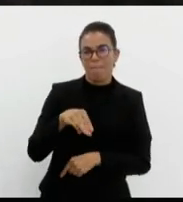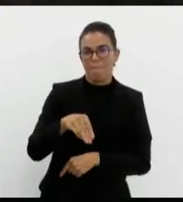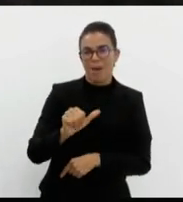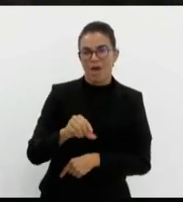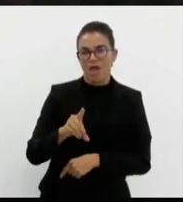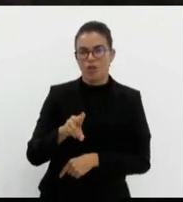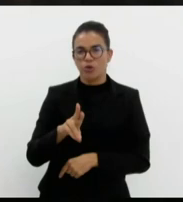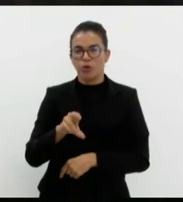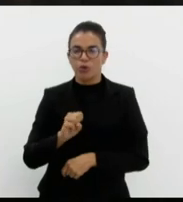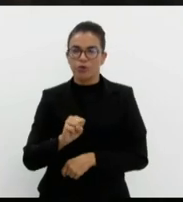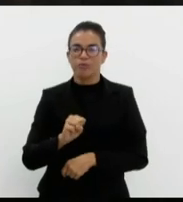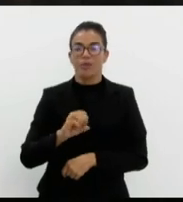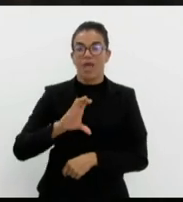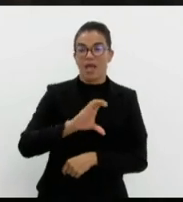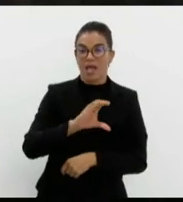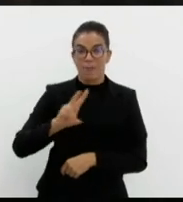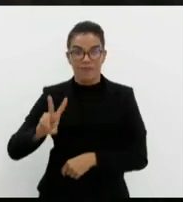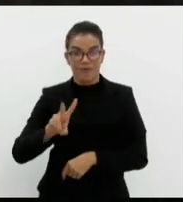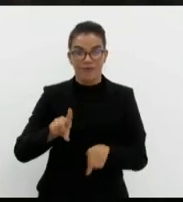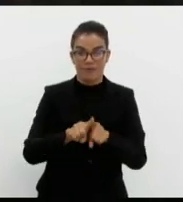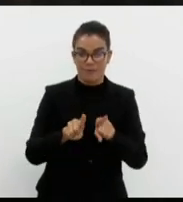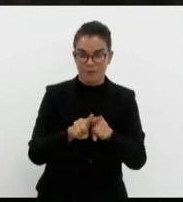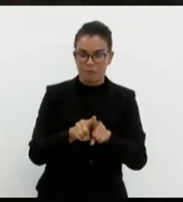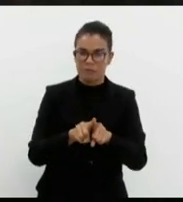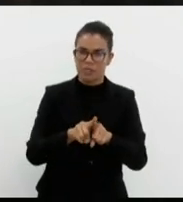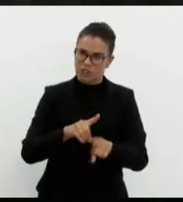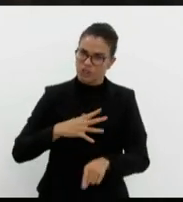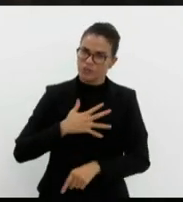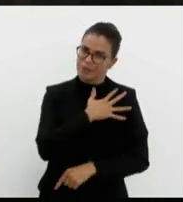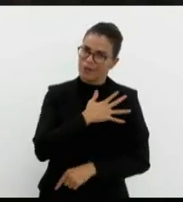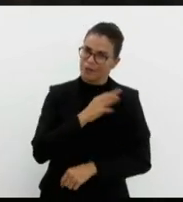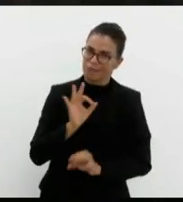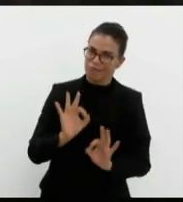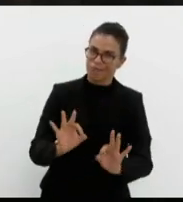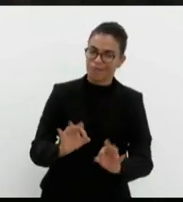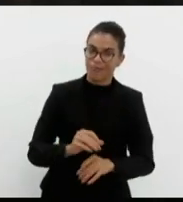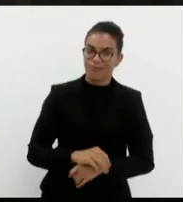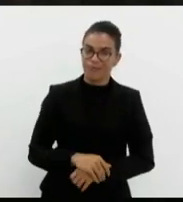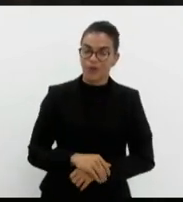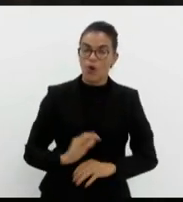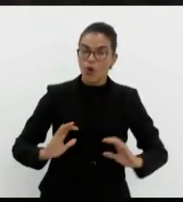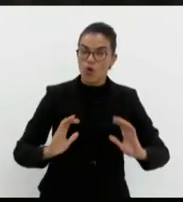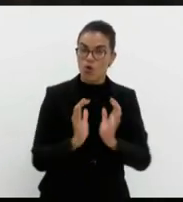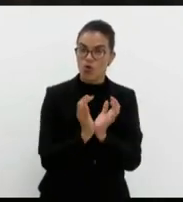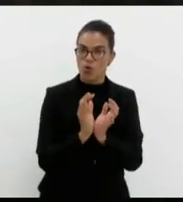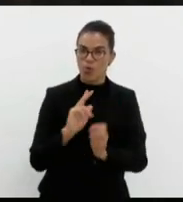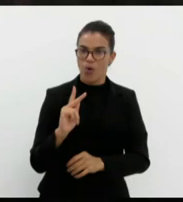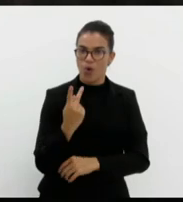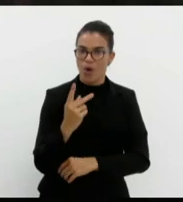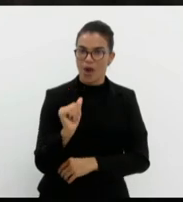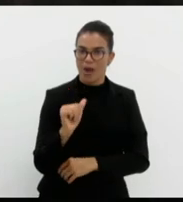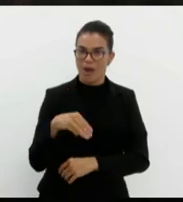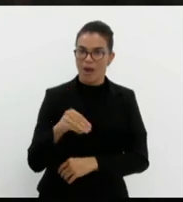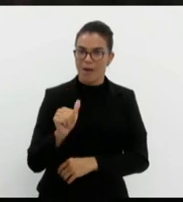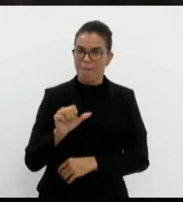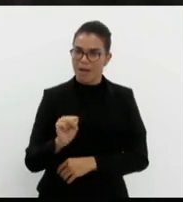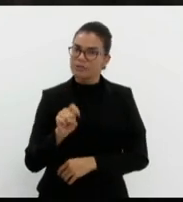Cabo Verde, etc. Sim, ditadores. O grupo Ramaz, que é um grupo terrorista,